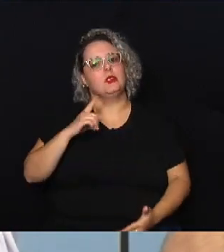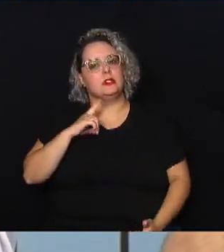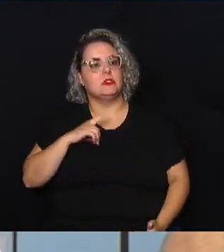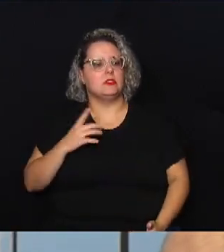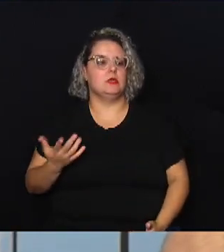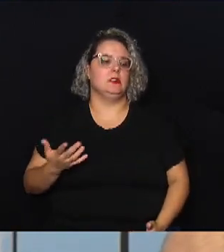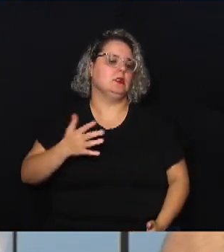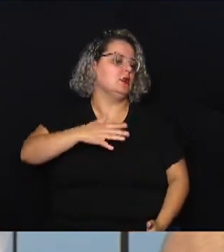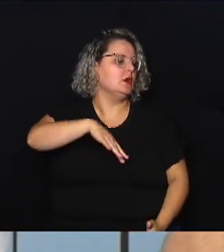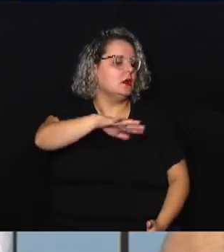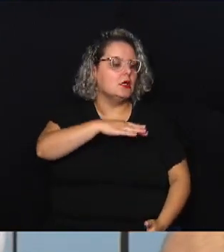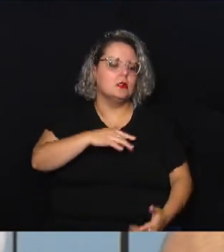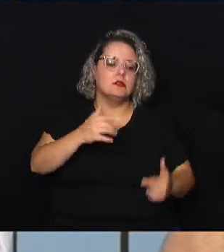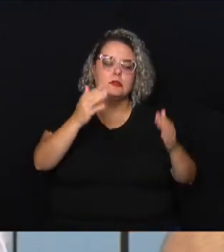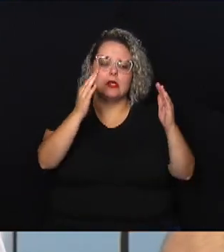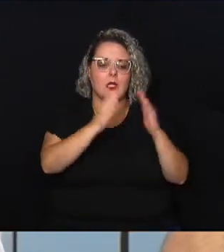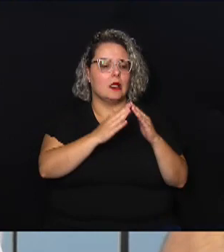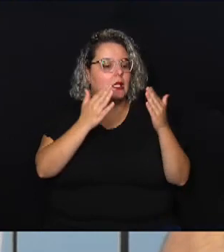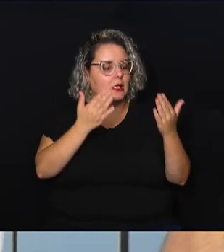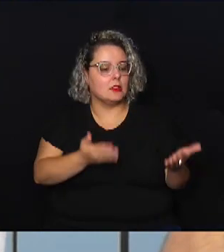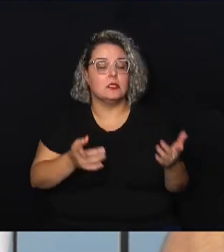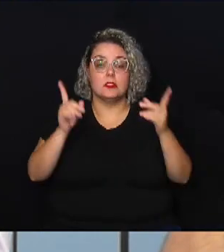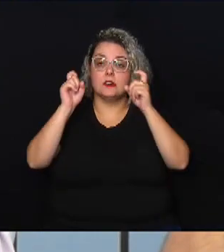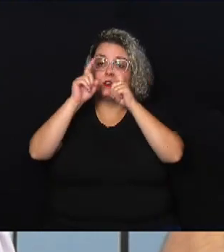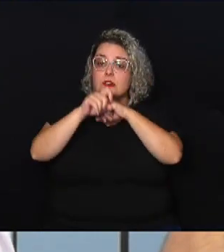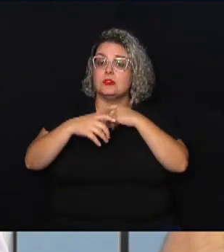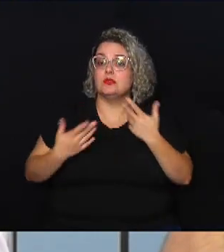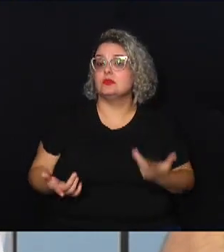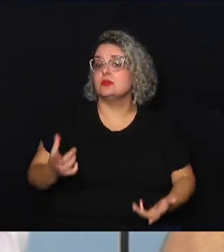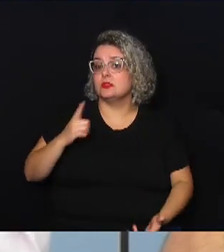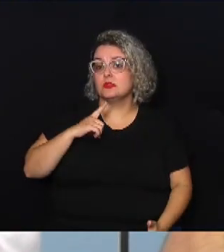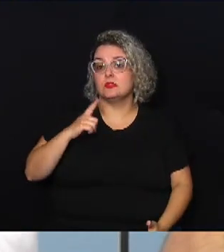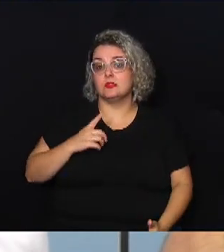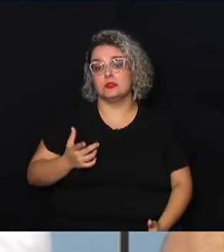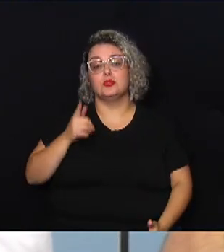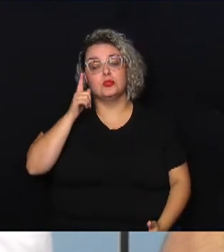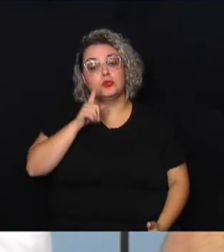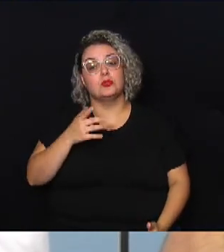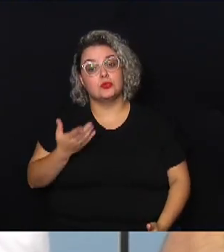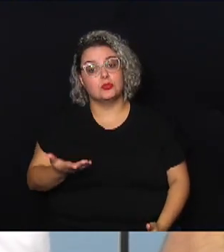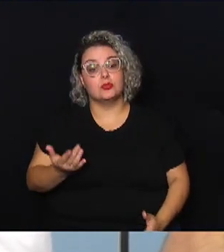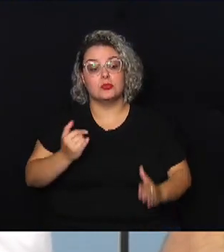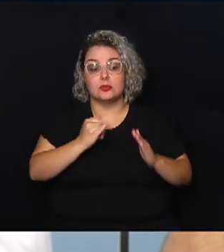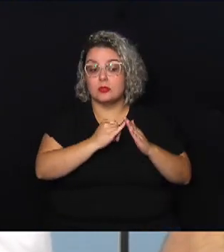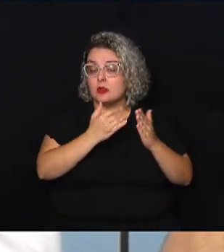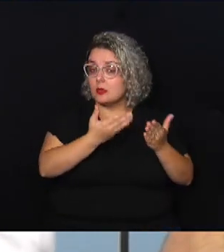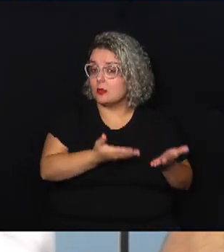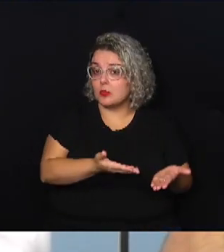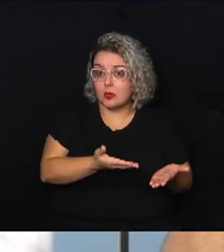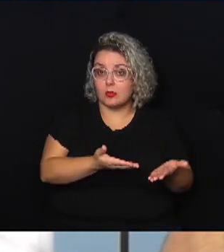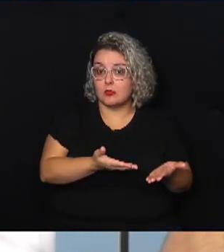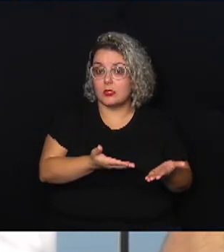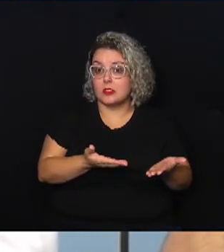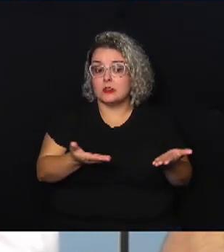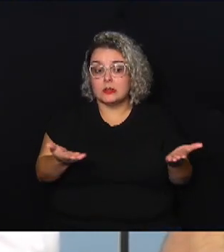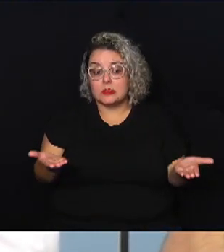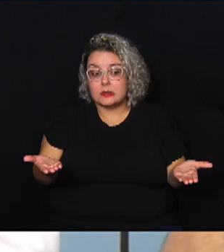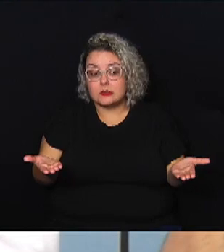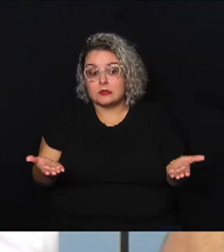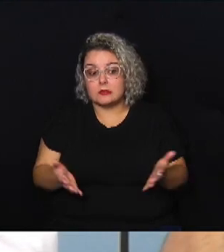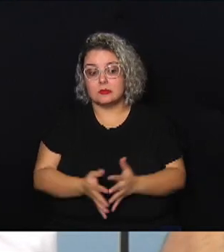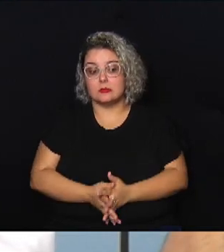naquela região naquela casa a dificuldade às vezes que ela tem até de conseguir aquele imóvel e a gente está